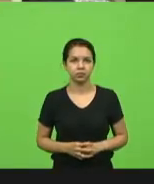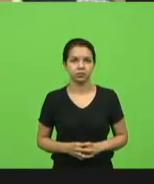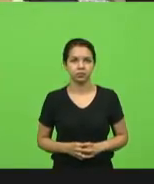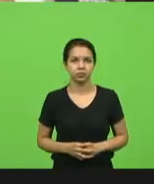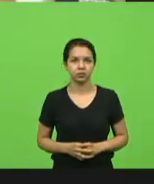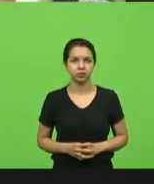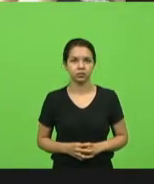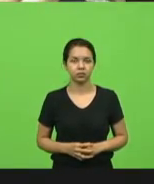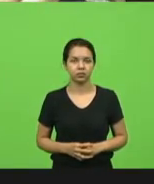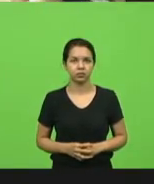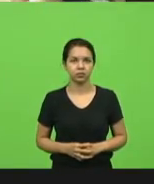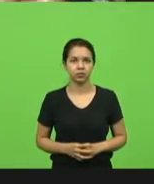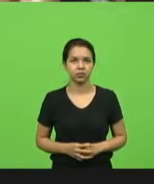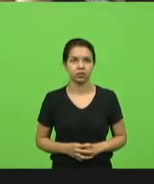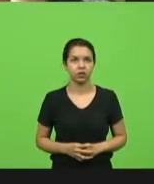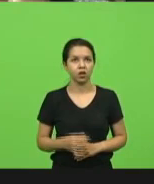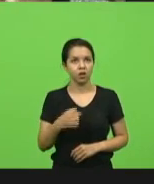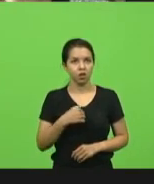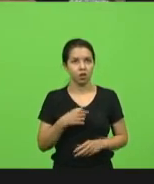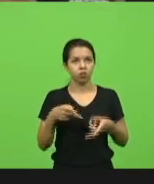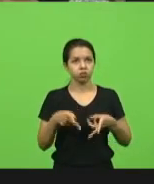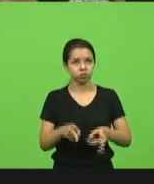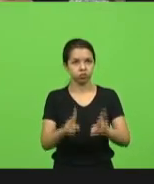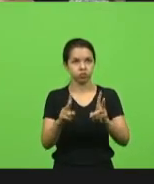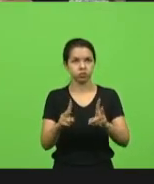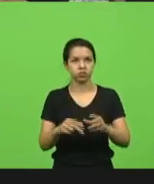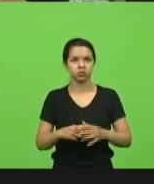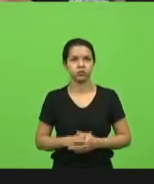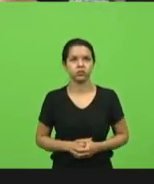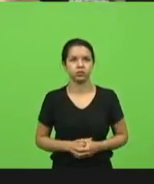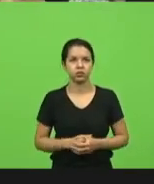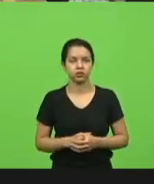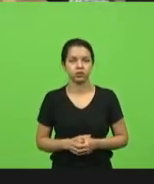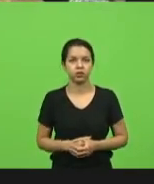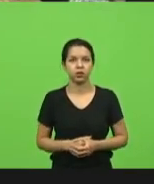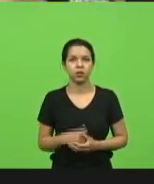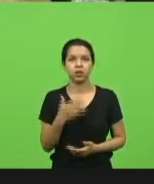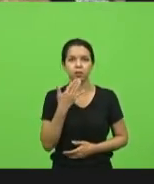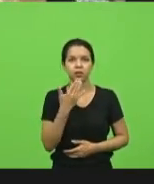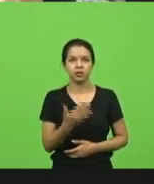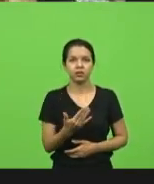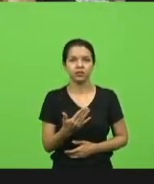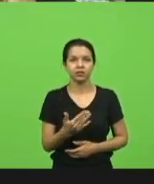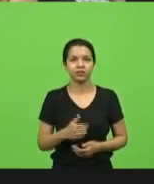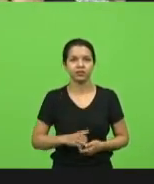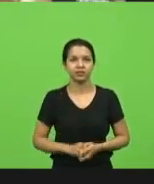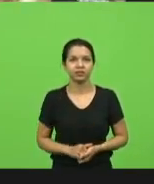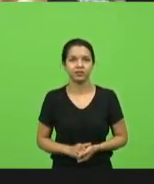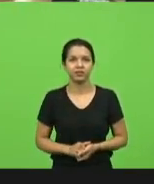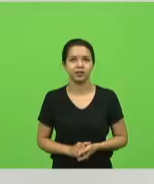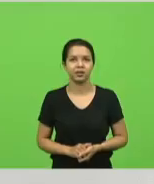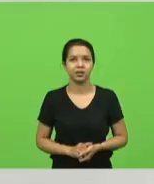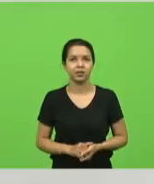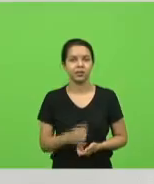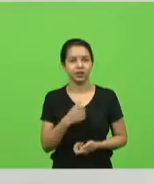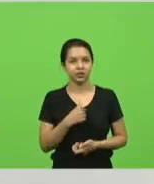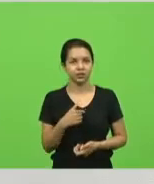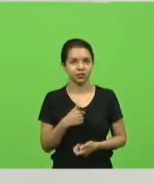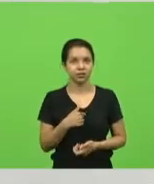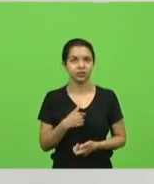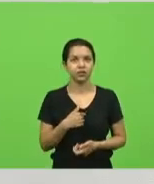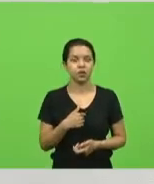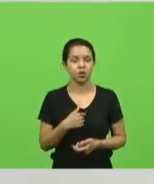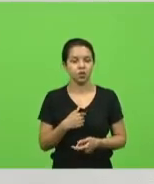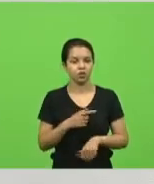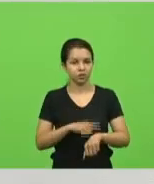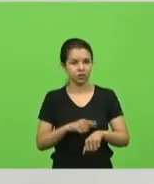Bom, presidente, eu vou prosseguir aqui. Muito obrigado, Lima, pela petição. Mas eu vou tentar ser o mais sucinto para ficar aqui dentro do tempo. Eu